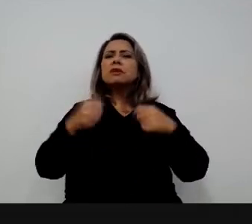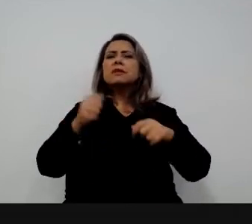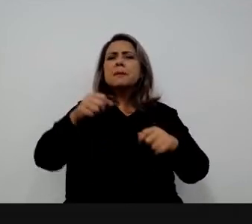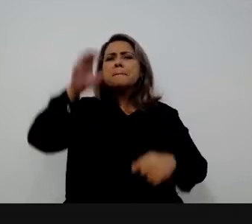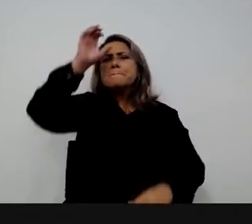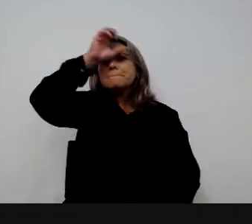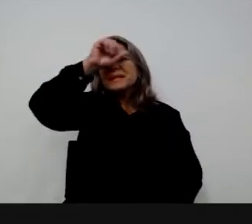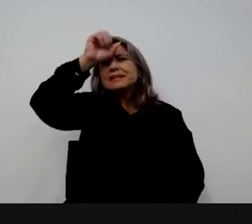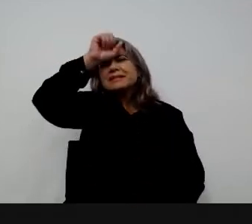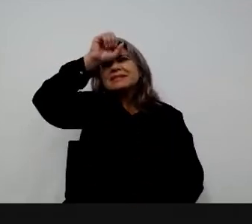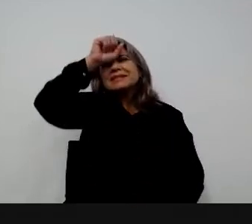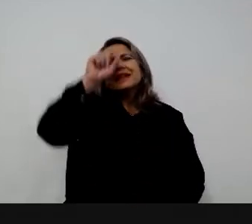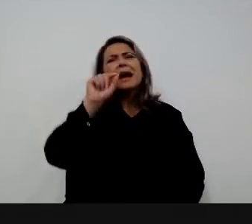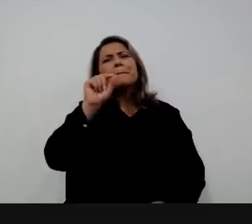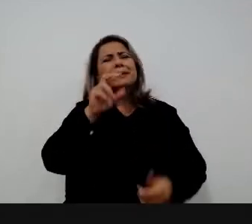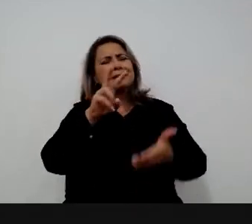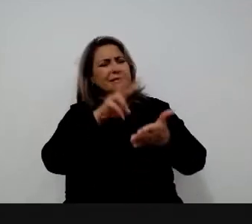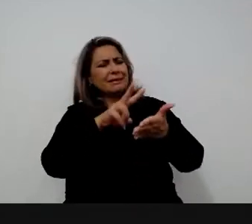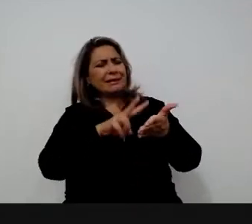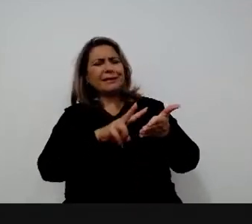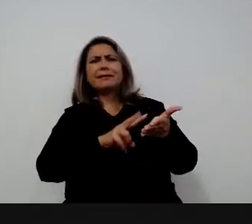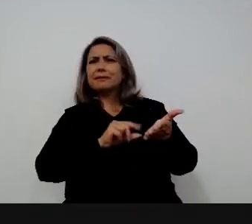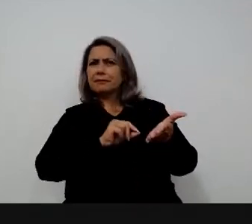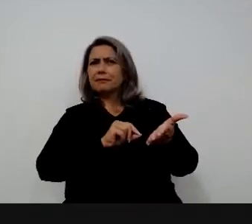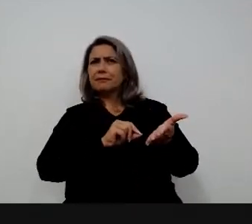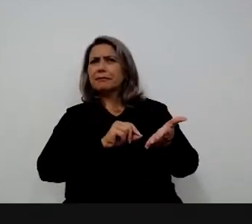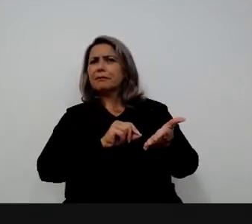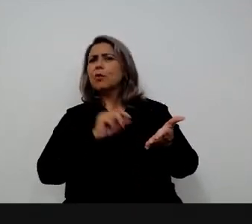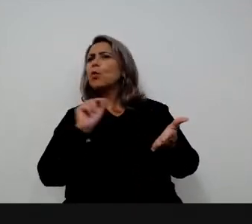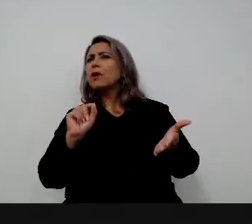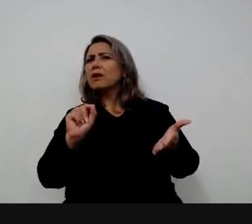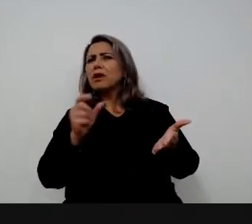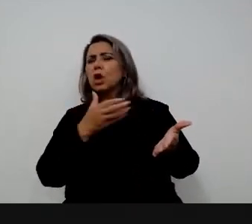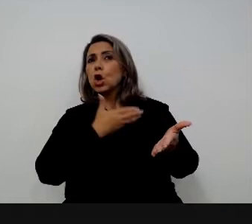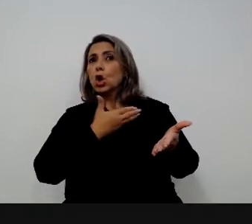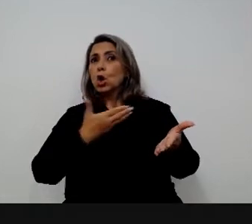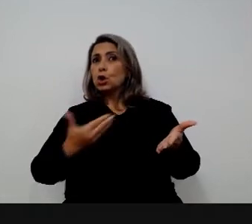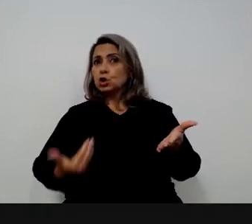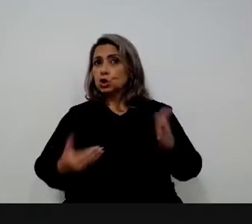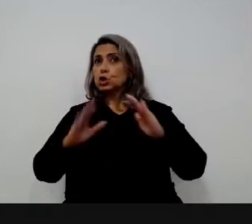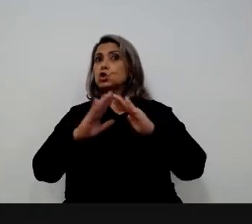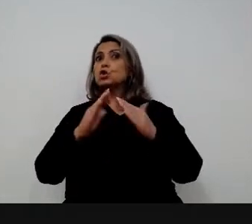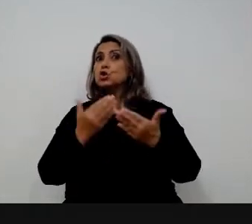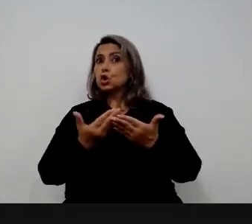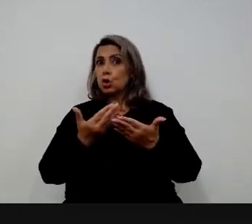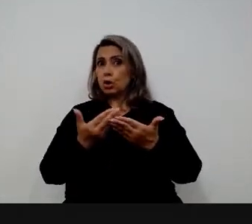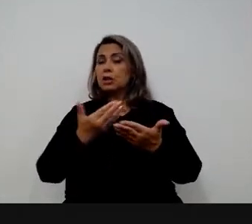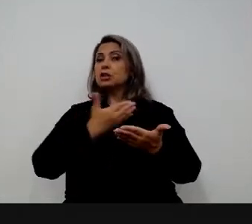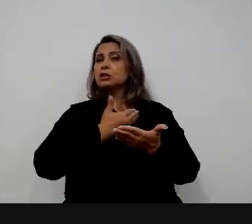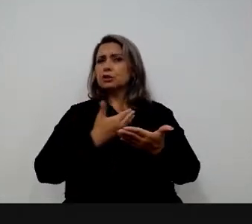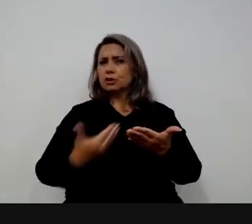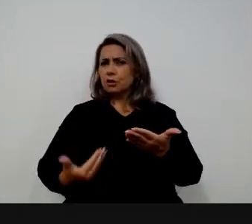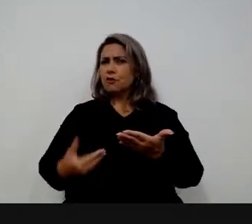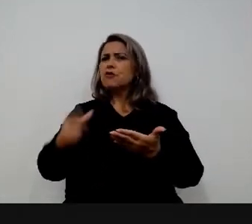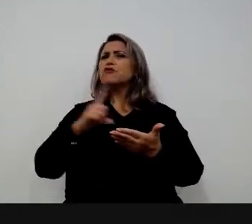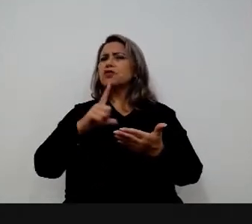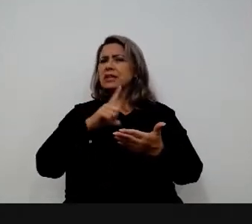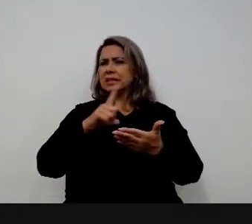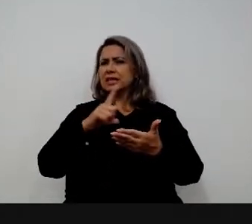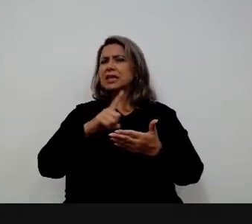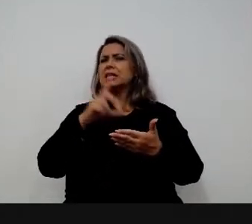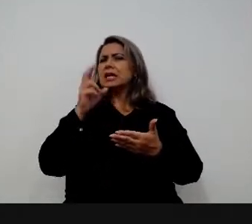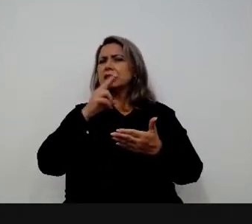aprender a ler, por mais que escolas de governo sejam um fenômeno que tem tido a sua